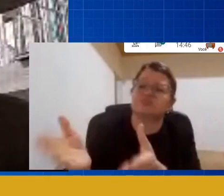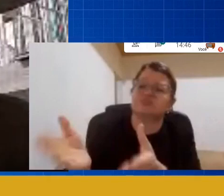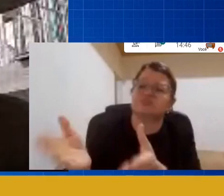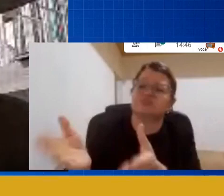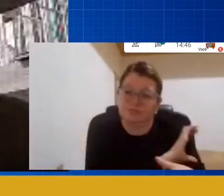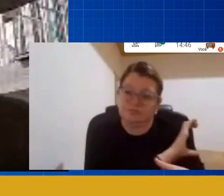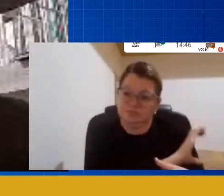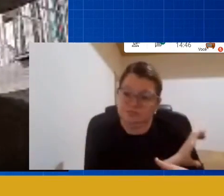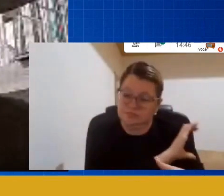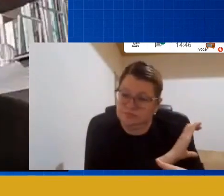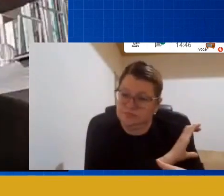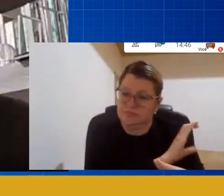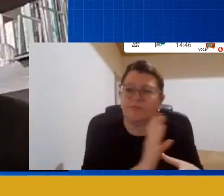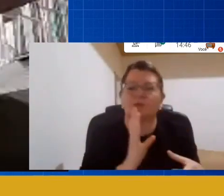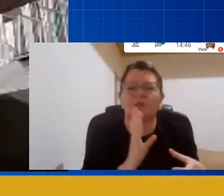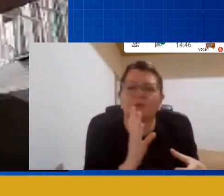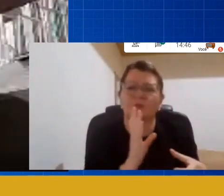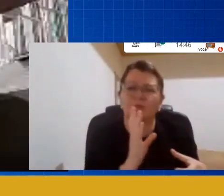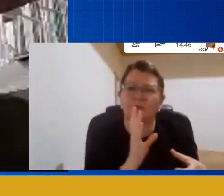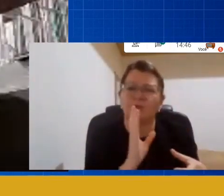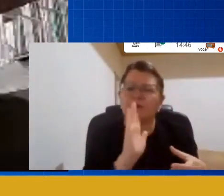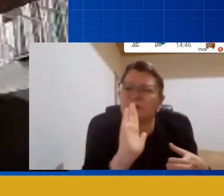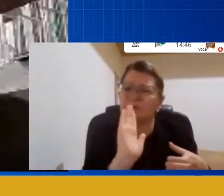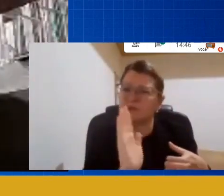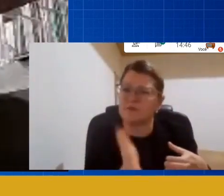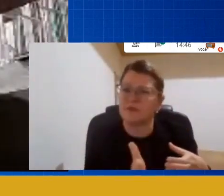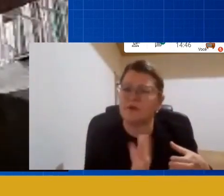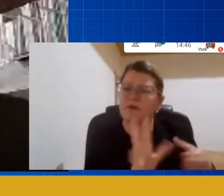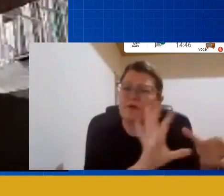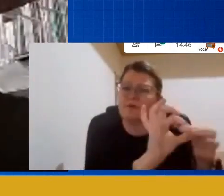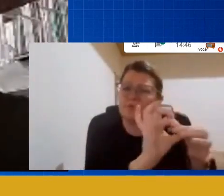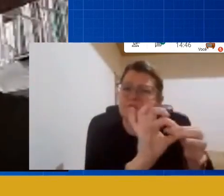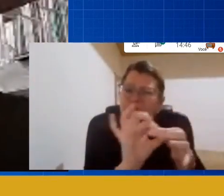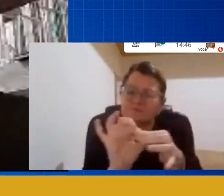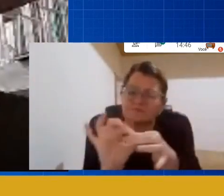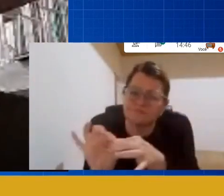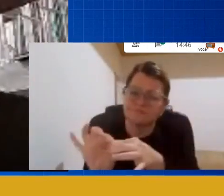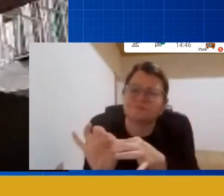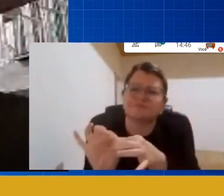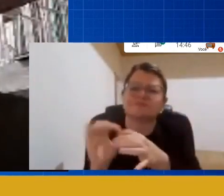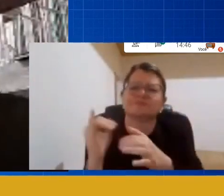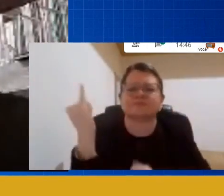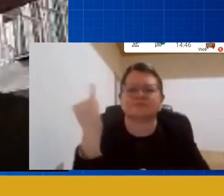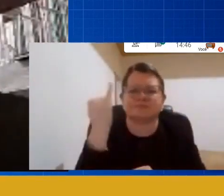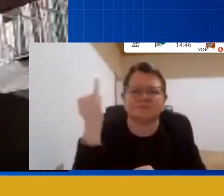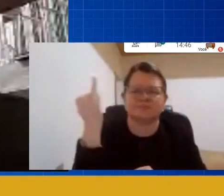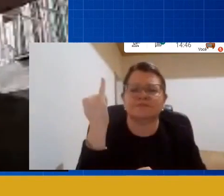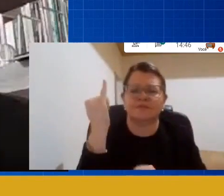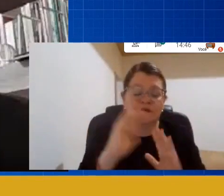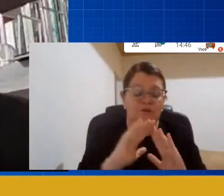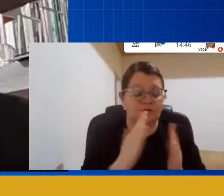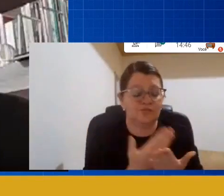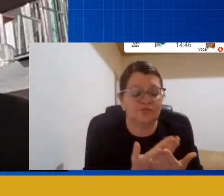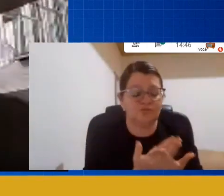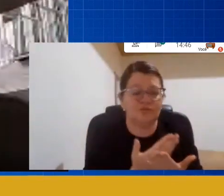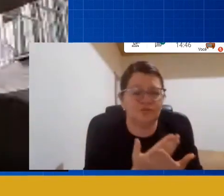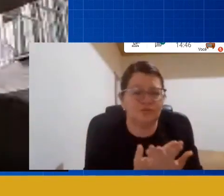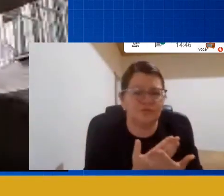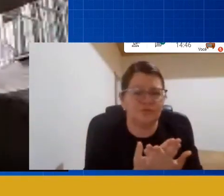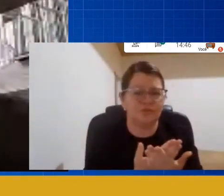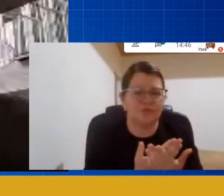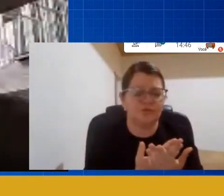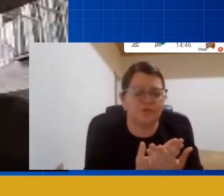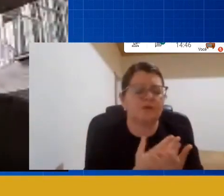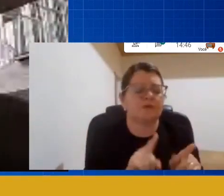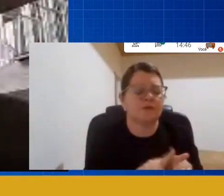conhece bem o contexto né e eu acho que isso é fundamental ou seja cada escola tem um contexto cada turma tem um